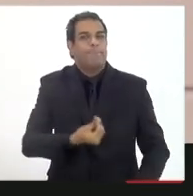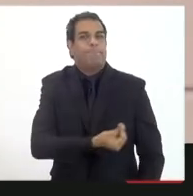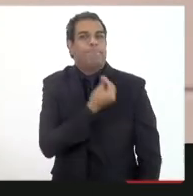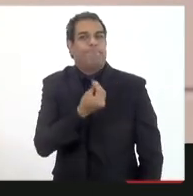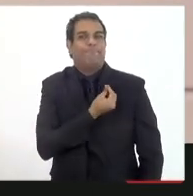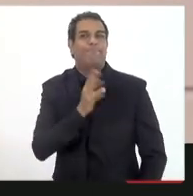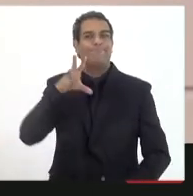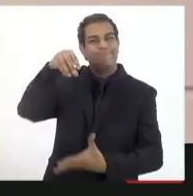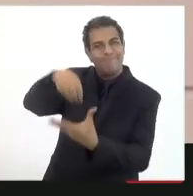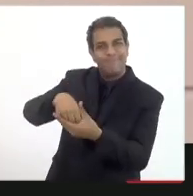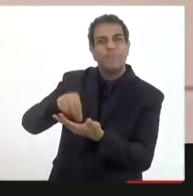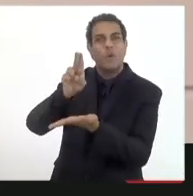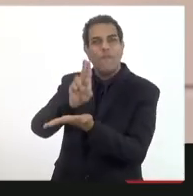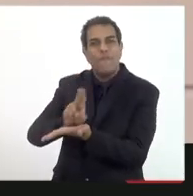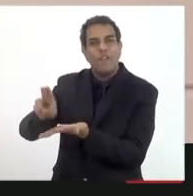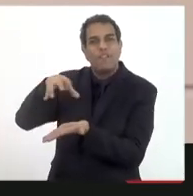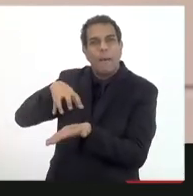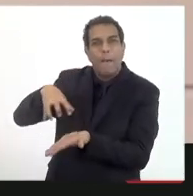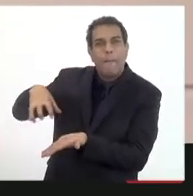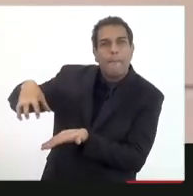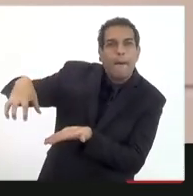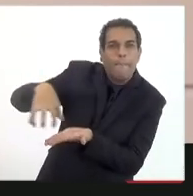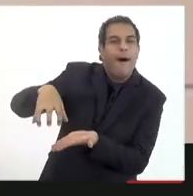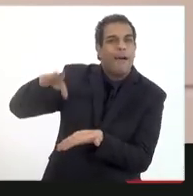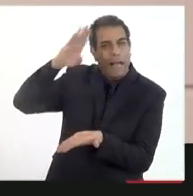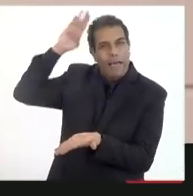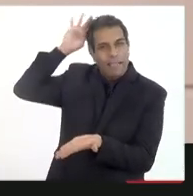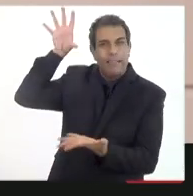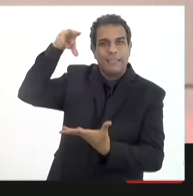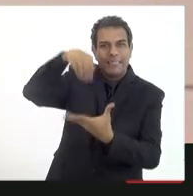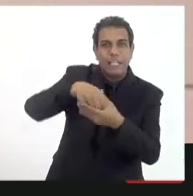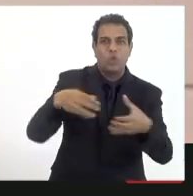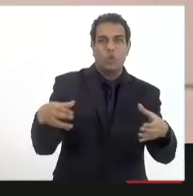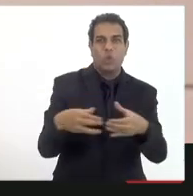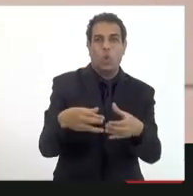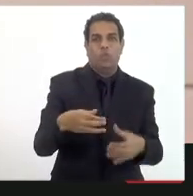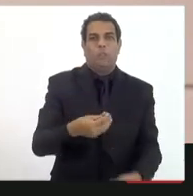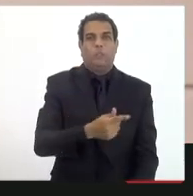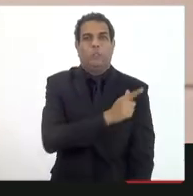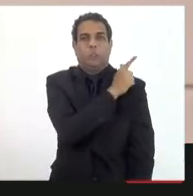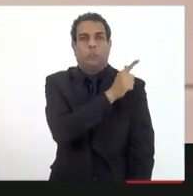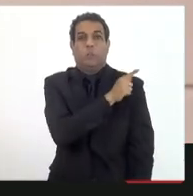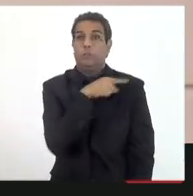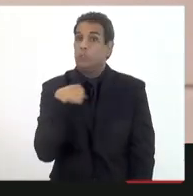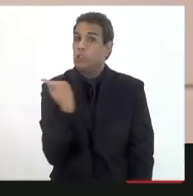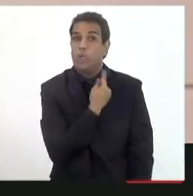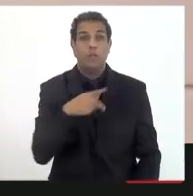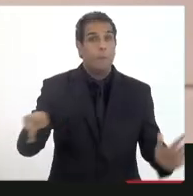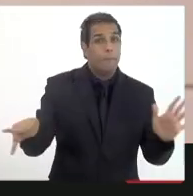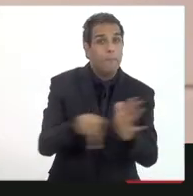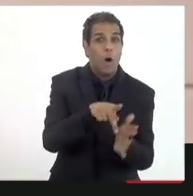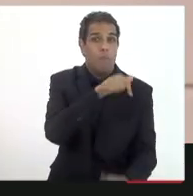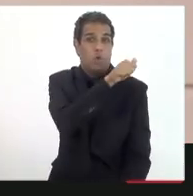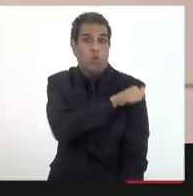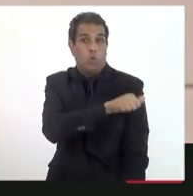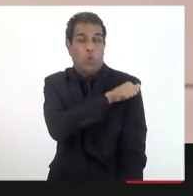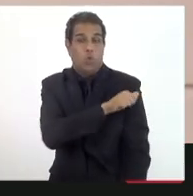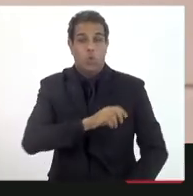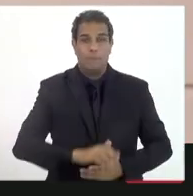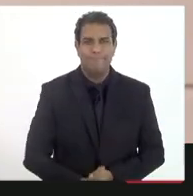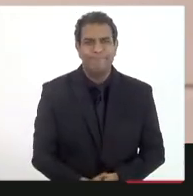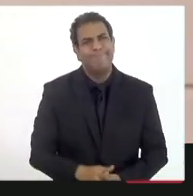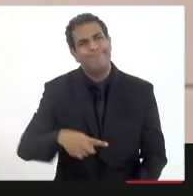das universidades e dos centros de pesquisa de forma que essa sem dúvida nenhuma é uma vocação do nosso estado nós que temos